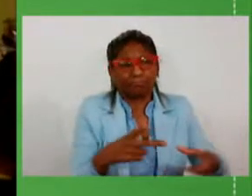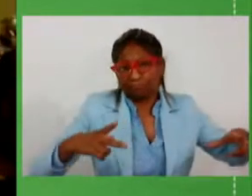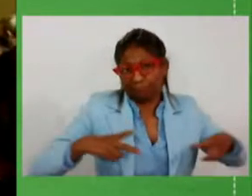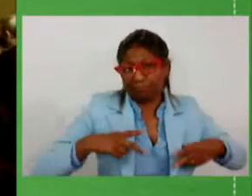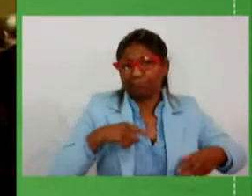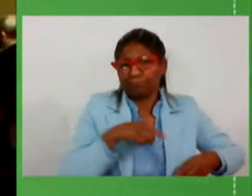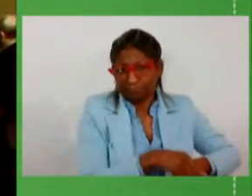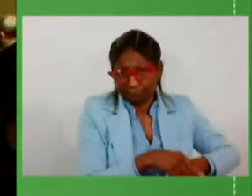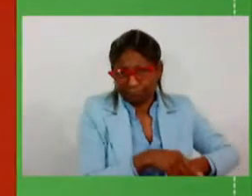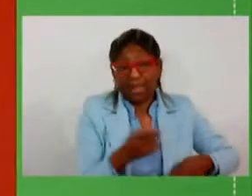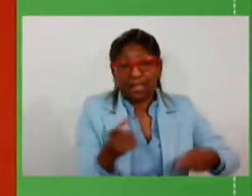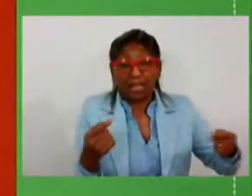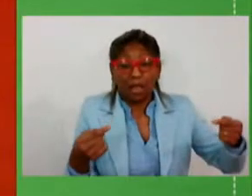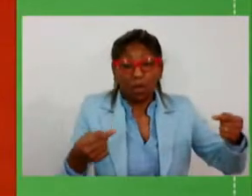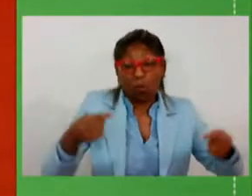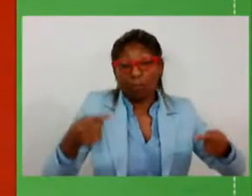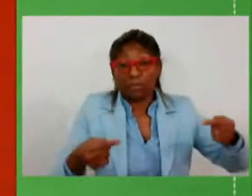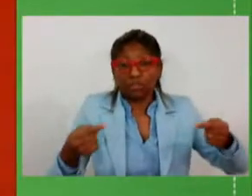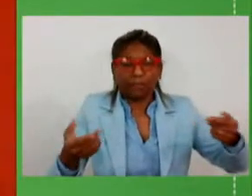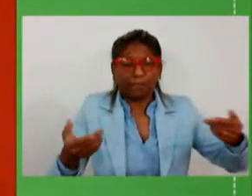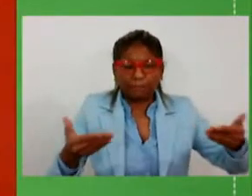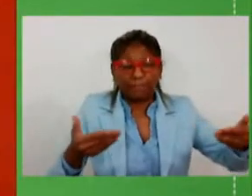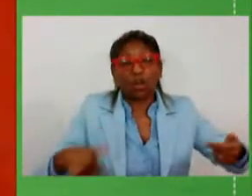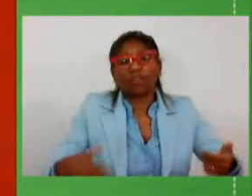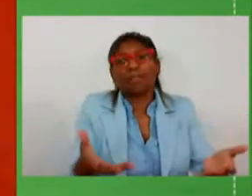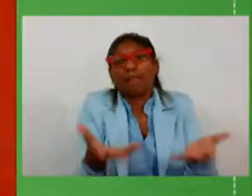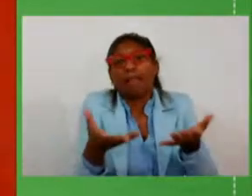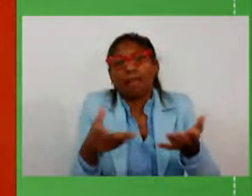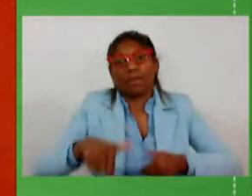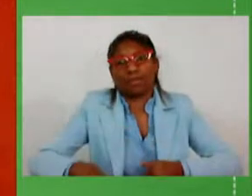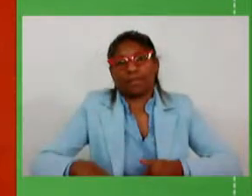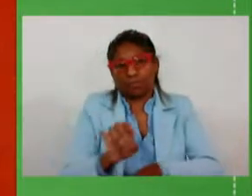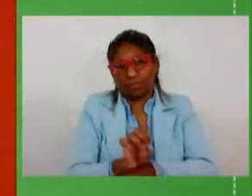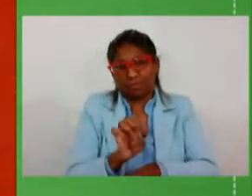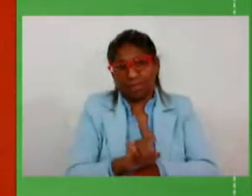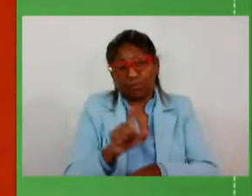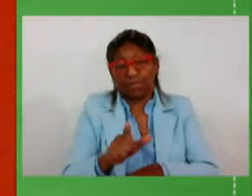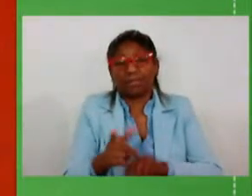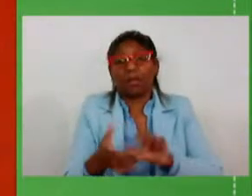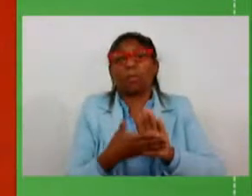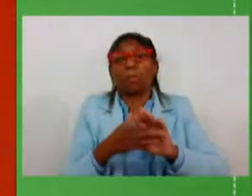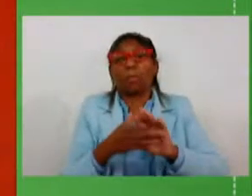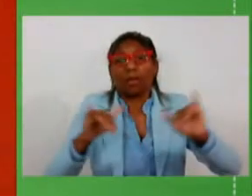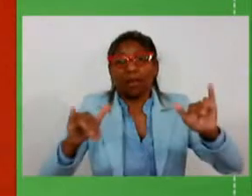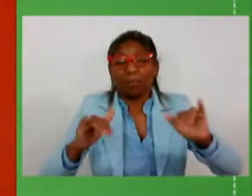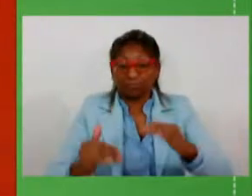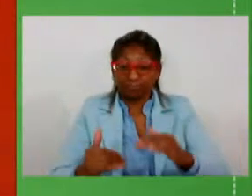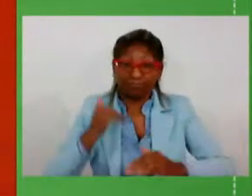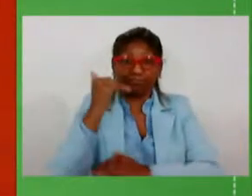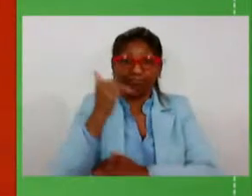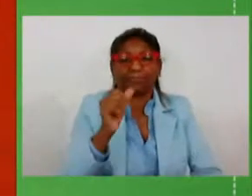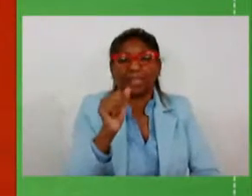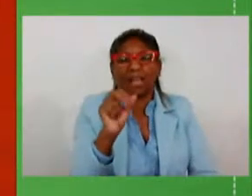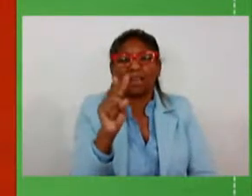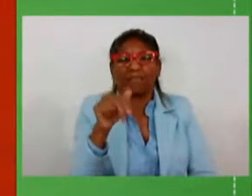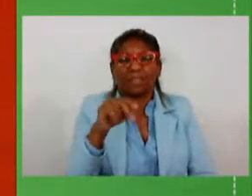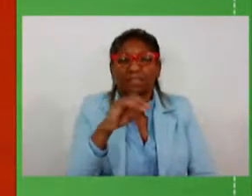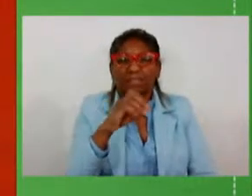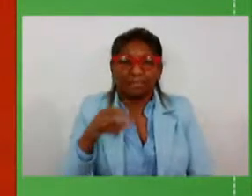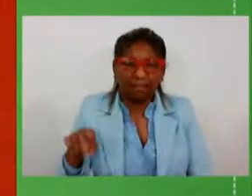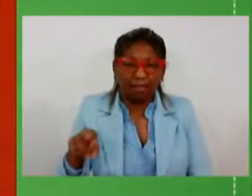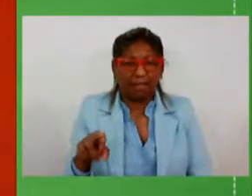competitividade que a gente quer para o nosso estado que este programa o avançar pretende